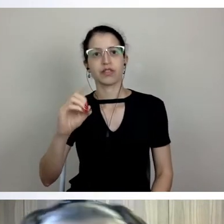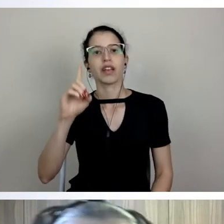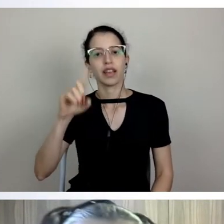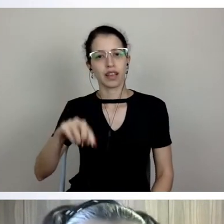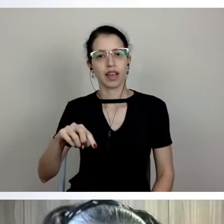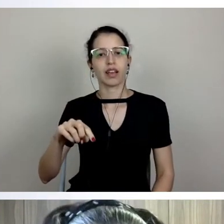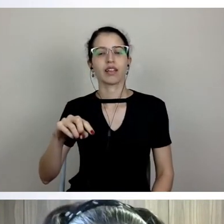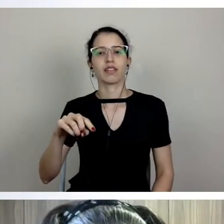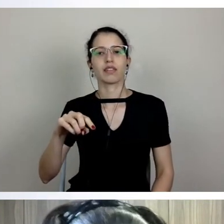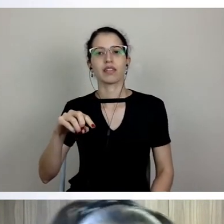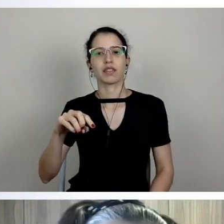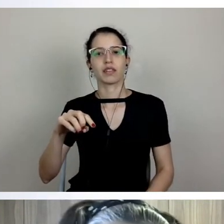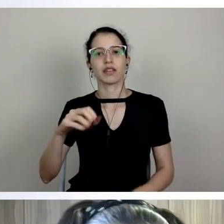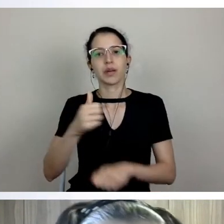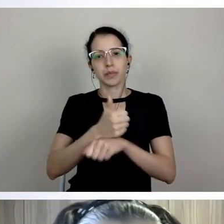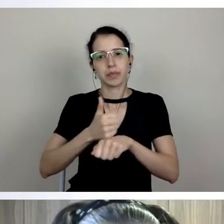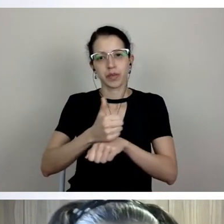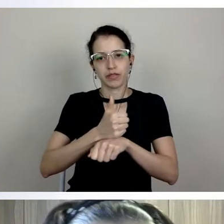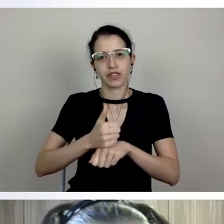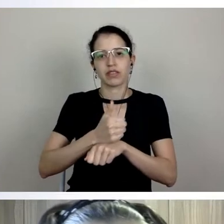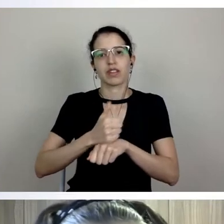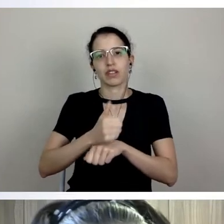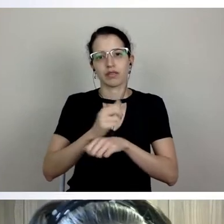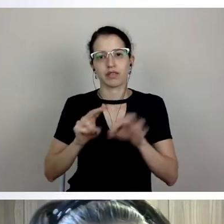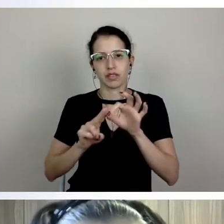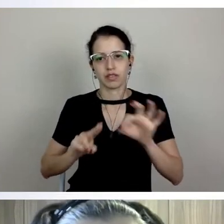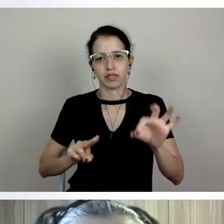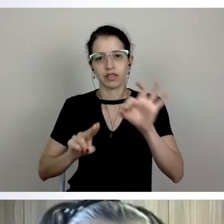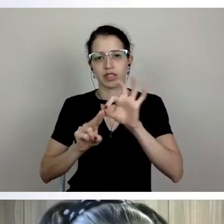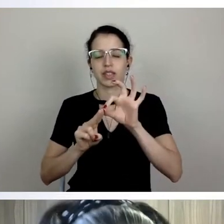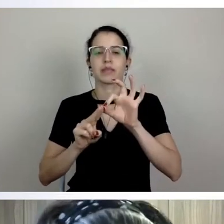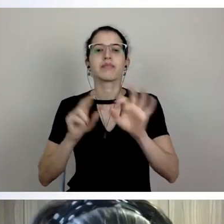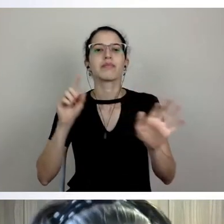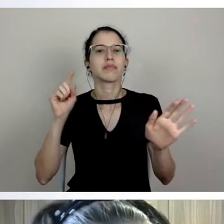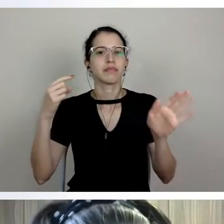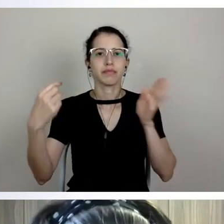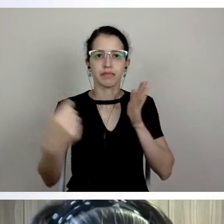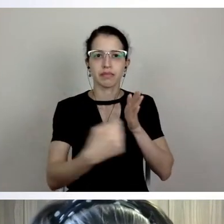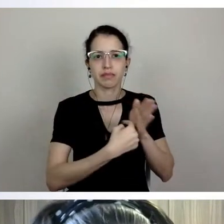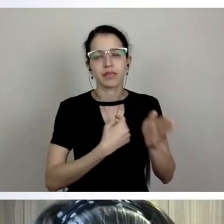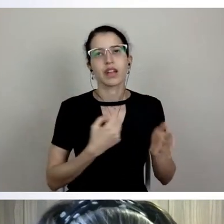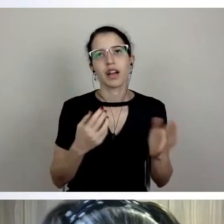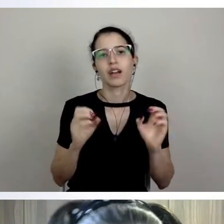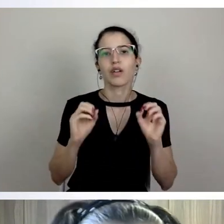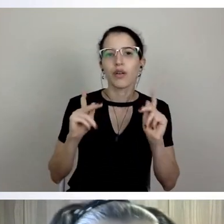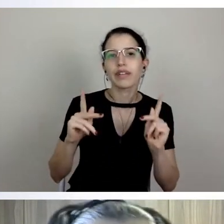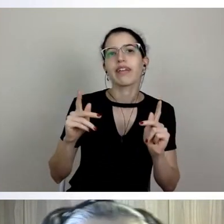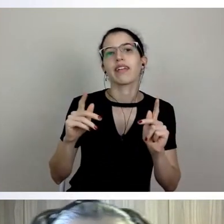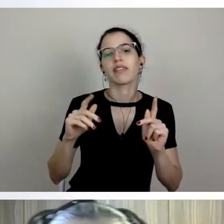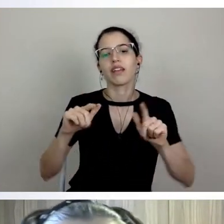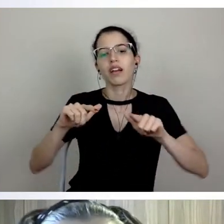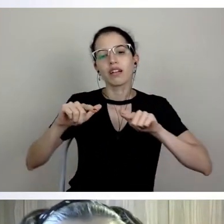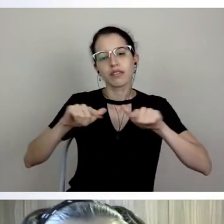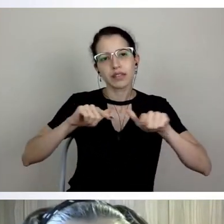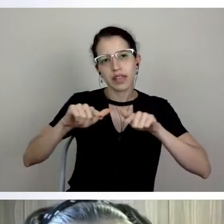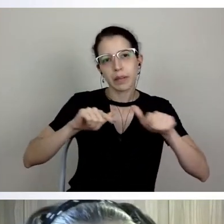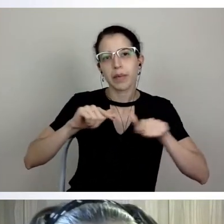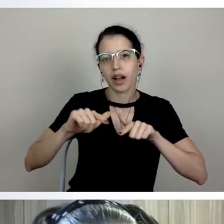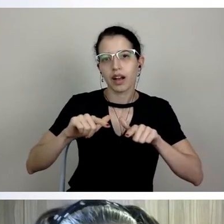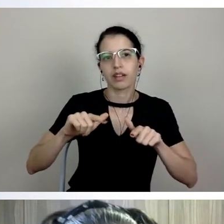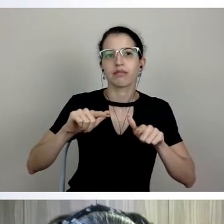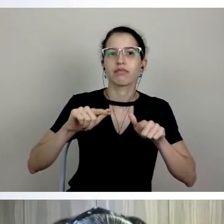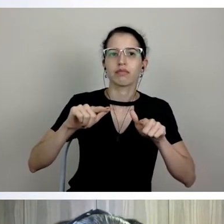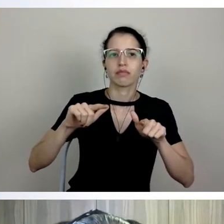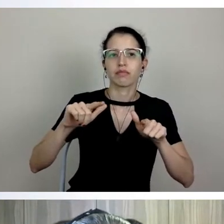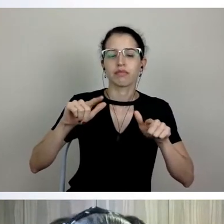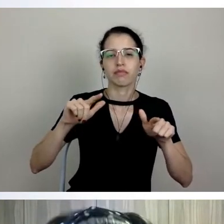pergunta também de uma previsão de retorno, aí, entendo que há o trabalho, ainda que em revezamento, por exemplo, como fica a questão das